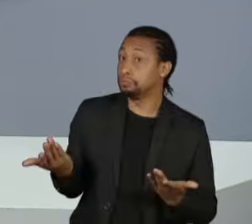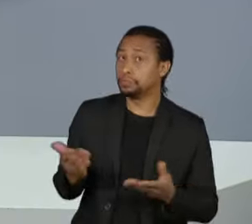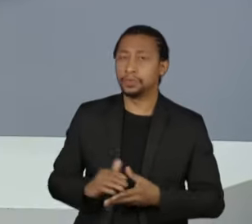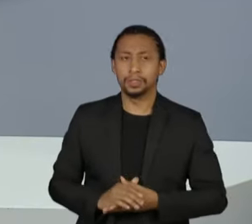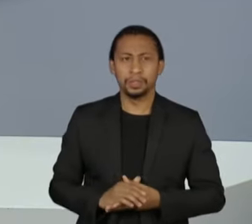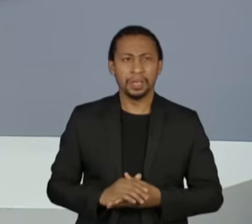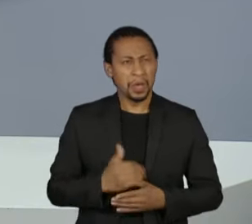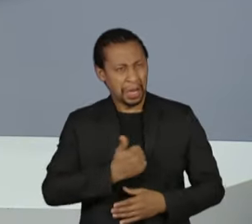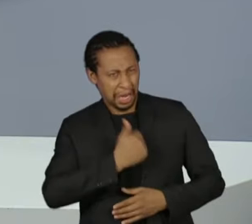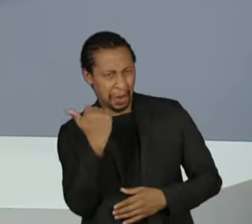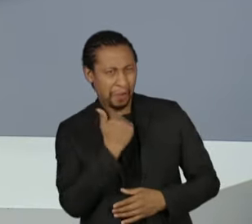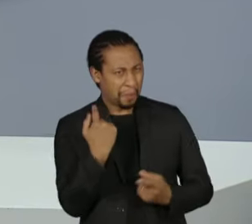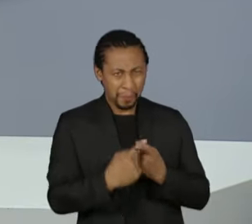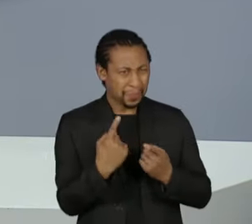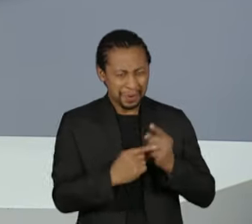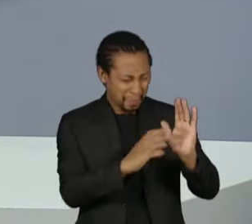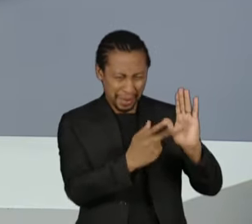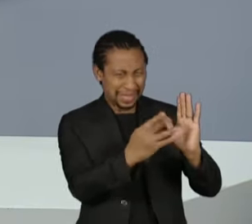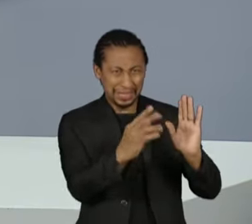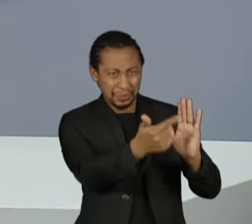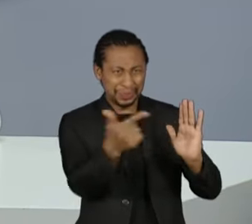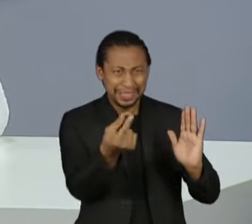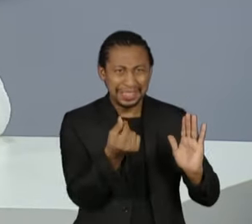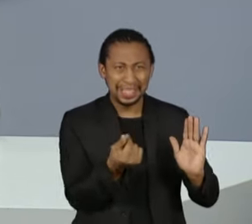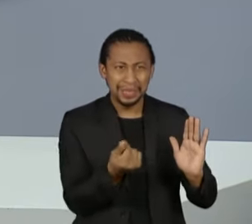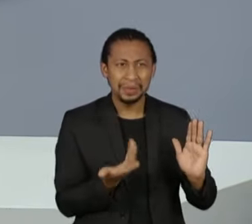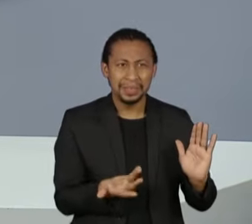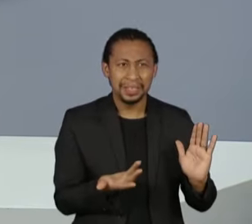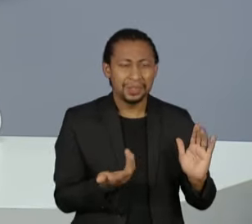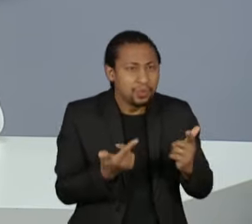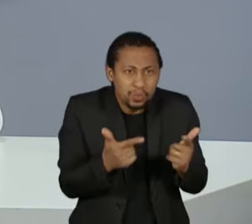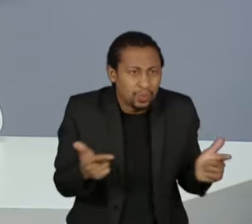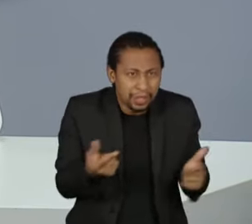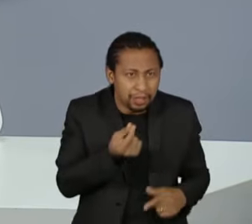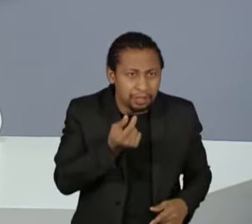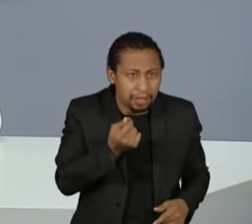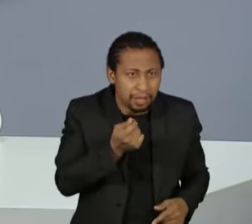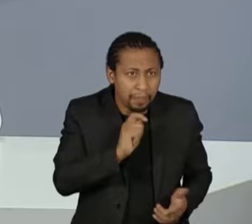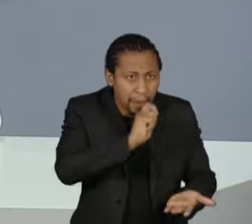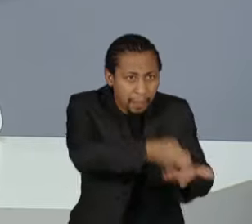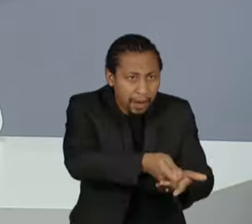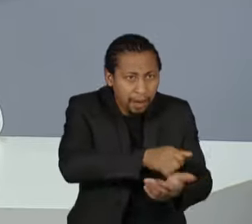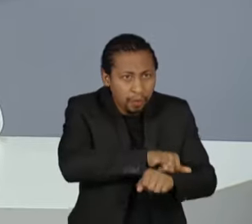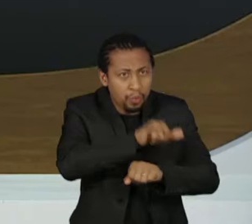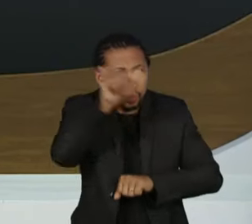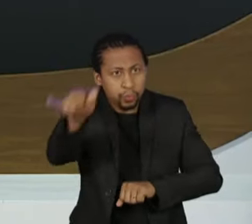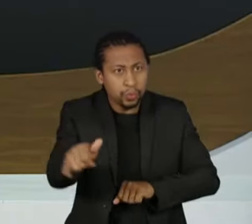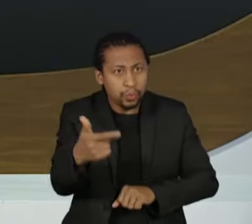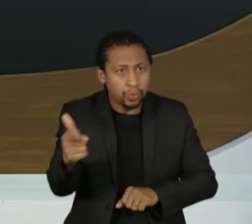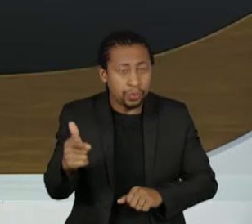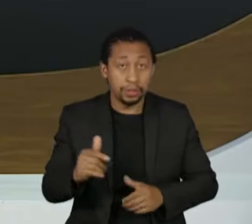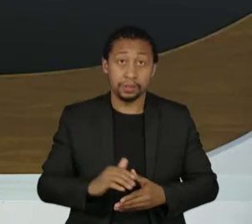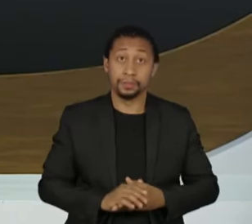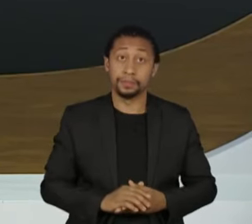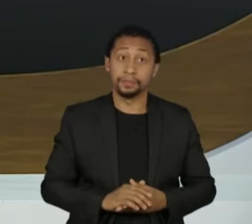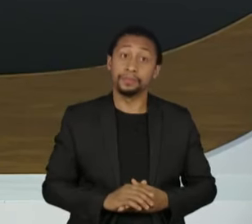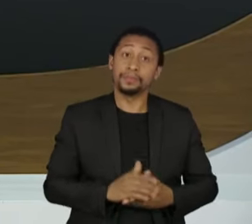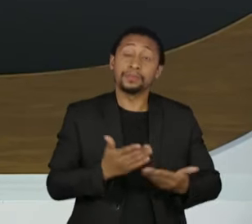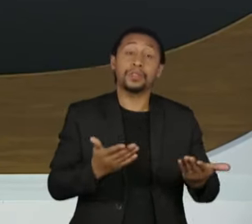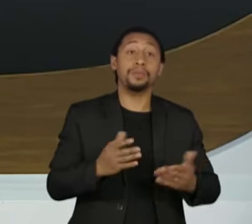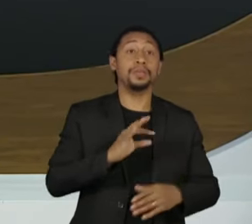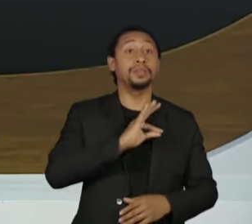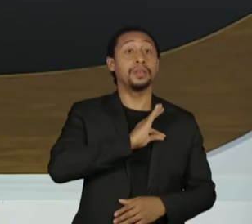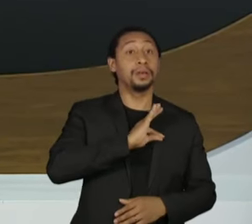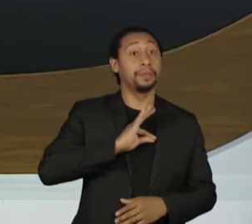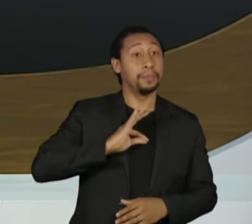PT não tinha o dinheiro? Dentro dessa organização. Não tinha o dinheiro para que ele fosse. Não sentido isso, senador, porque a senadora Marina Silva